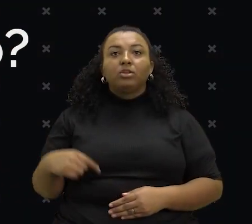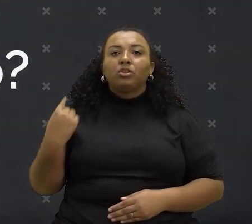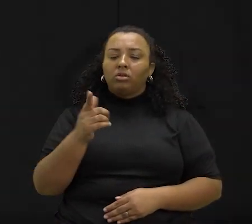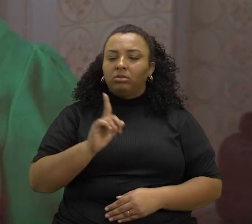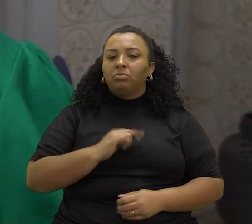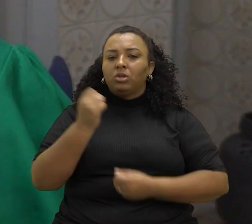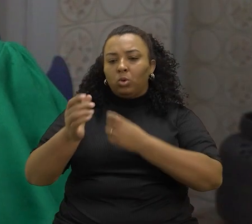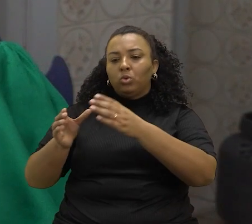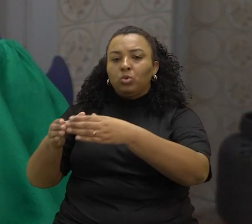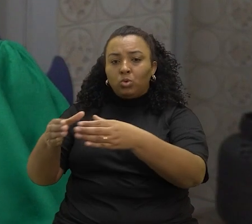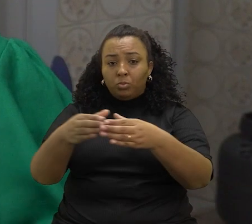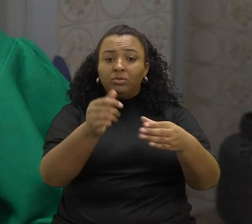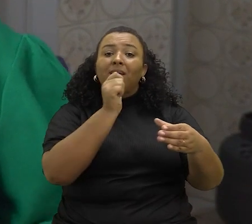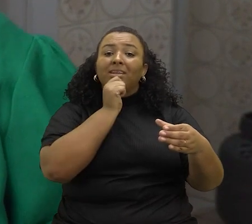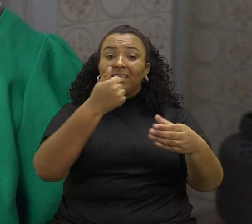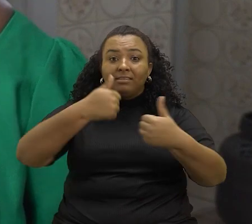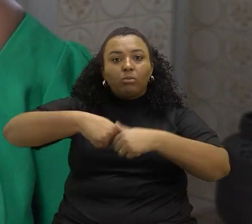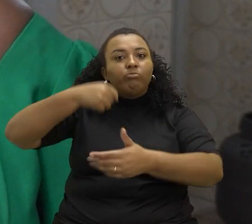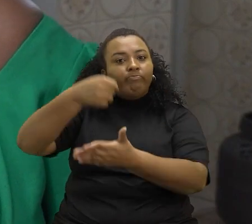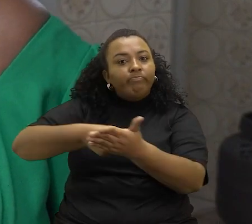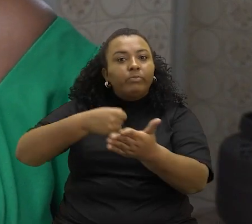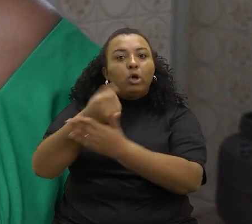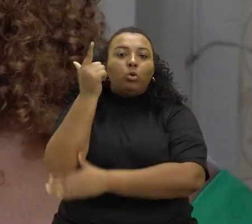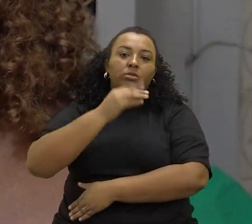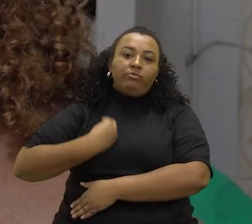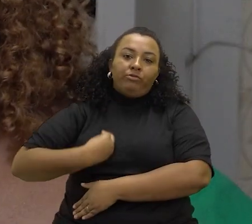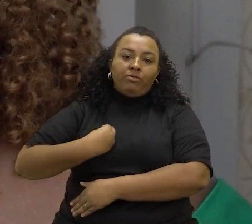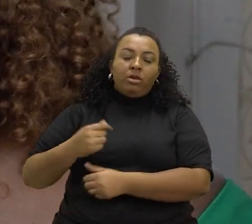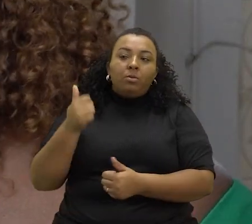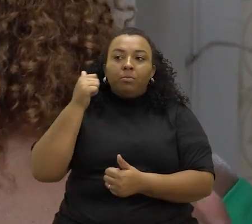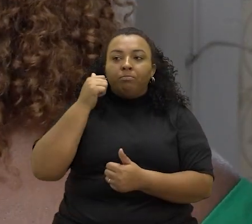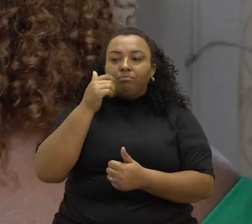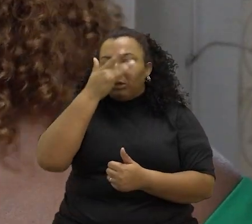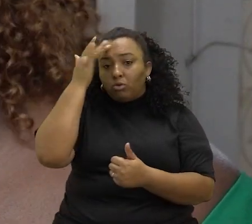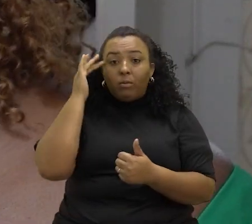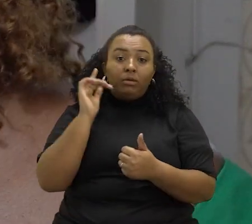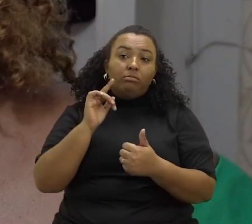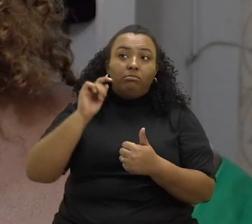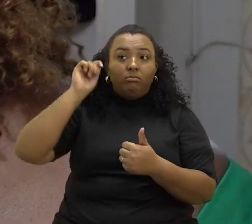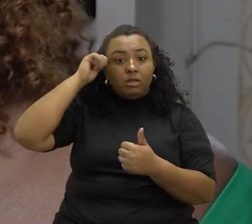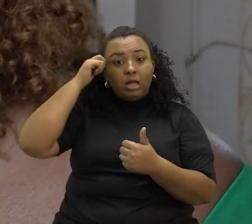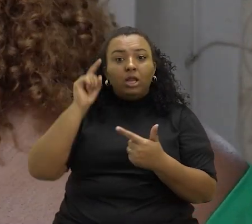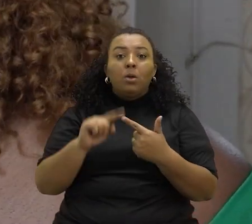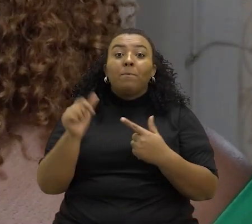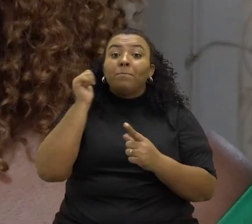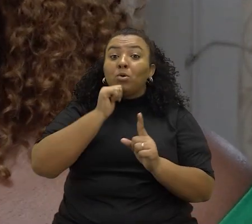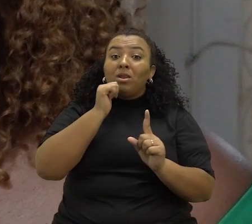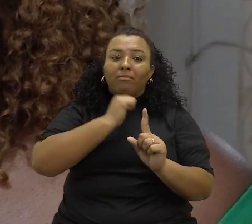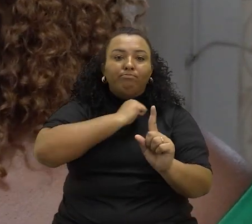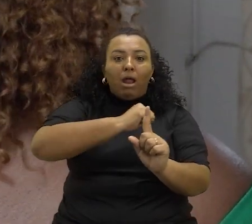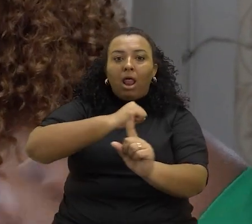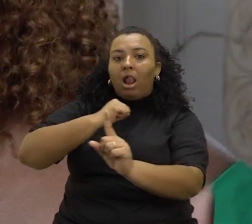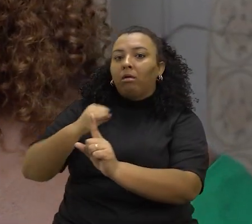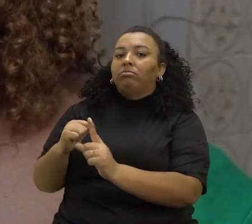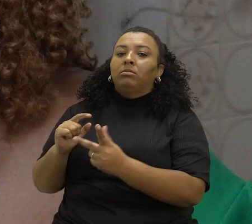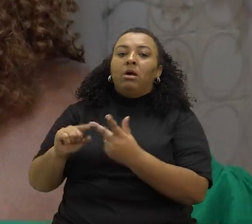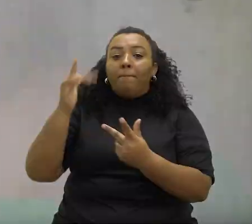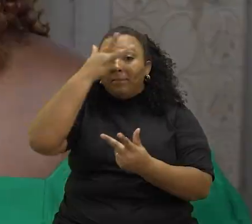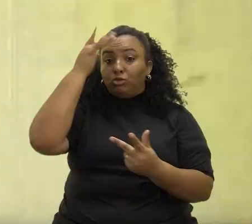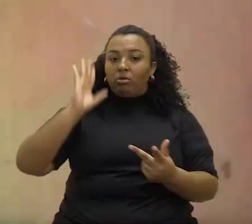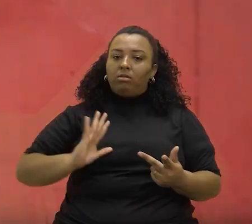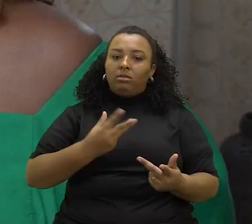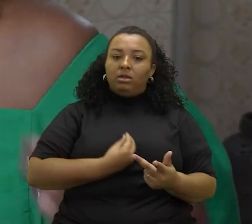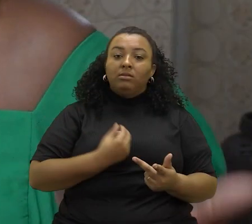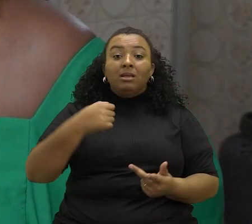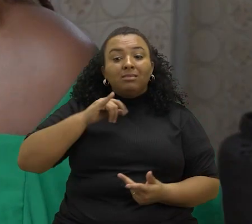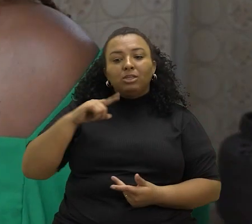A gente tem alguns grupos ainda que estão lutando para sobreviver. Pessoas negras, mulheres em relação ao feminicídio, pessoas trans.